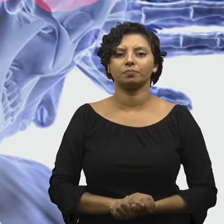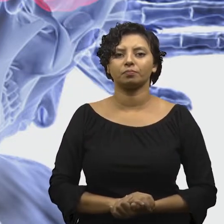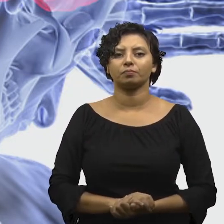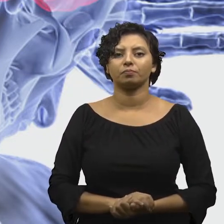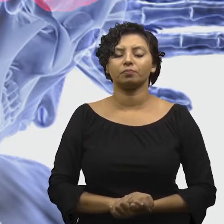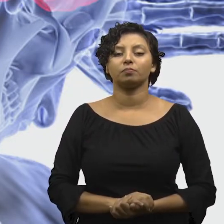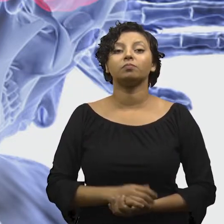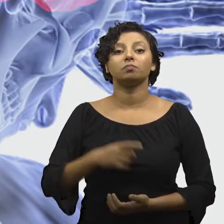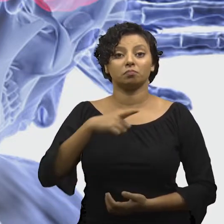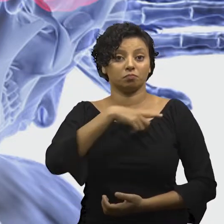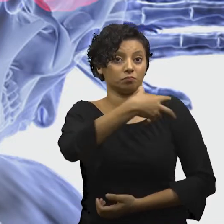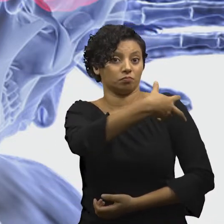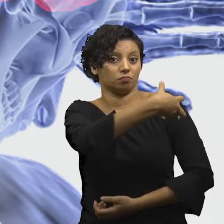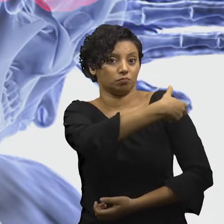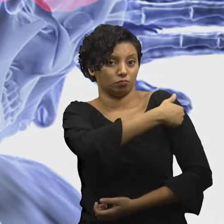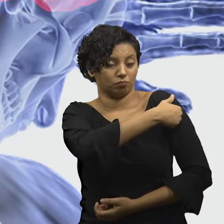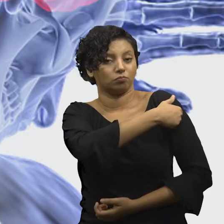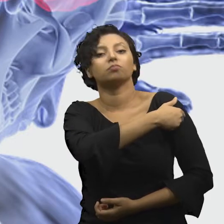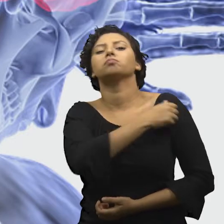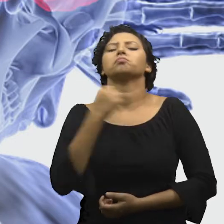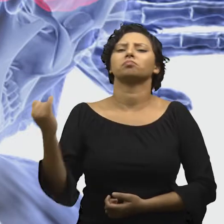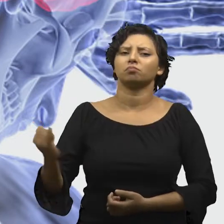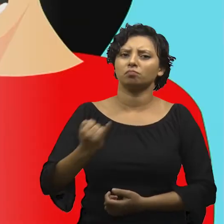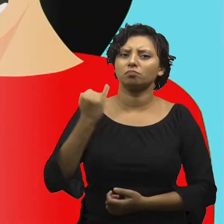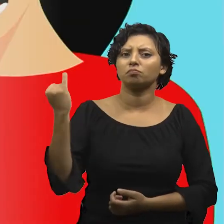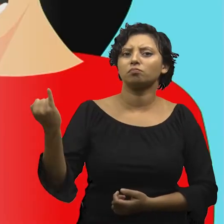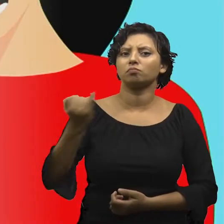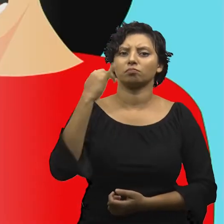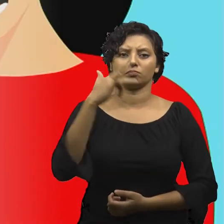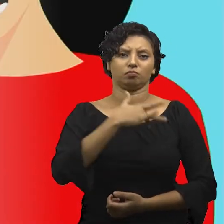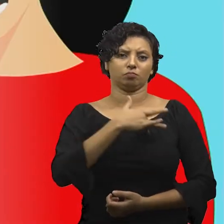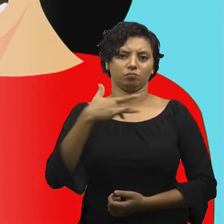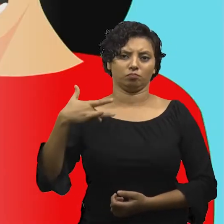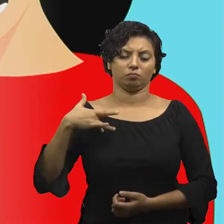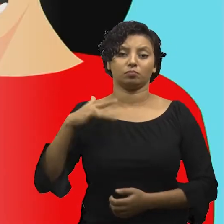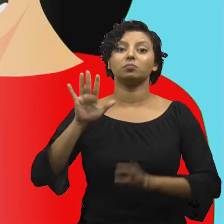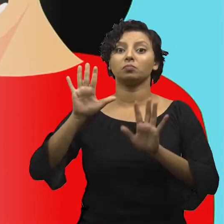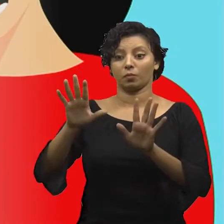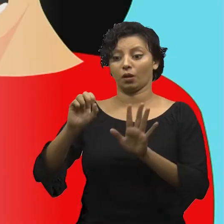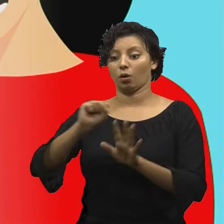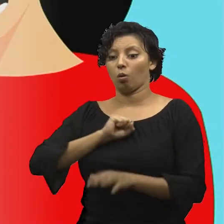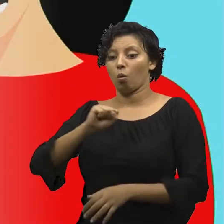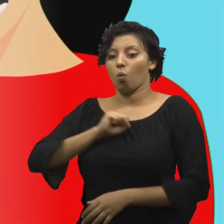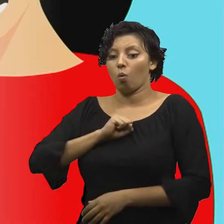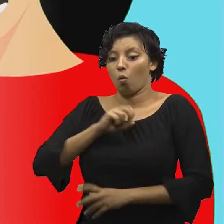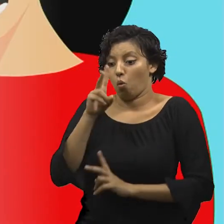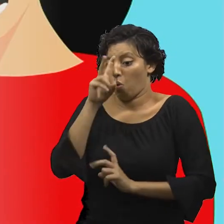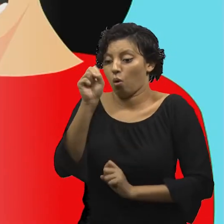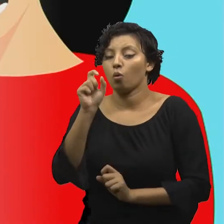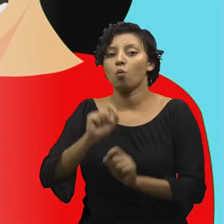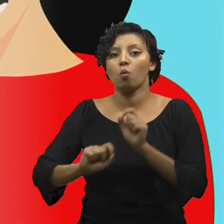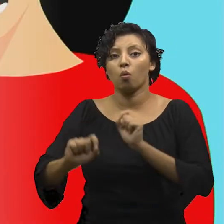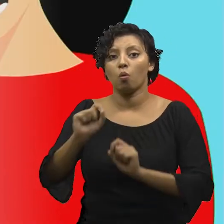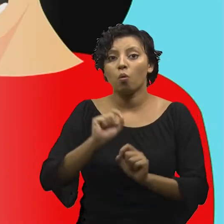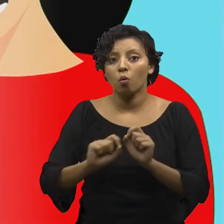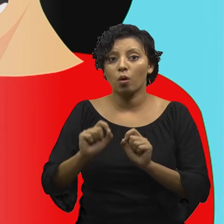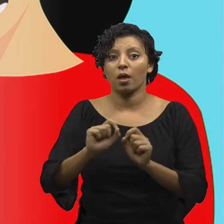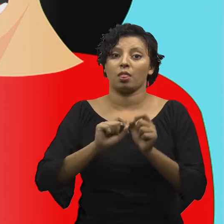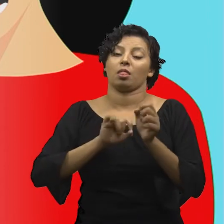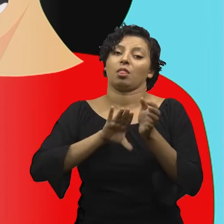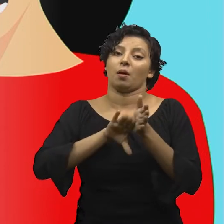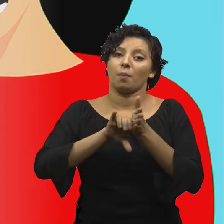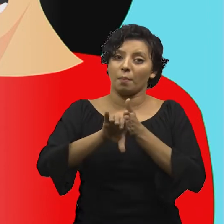em dia é muito importante para a saúde. Já a tuberculose é uma infecção causada pela bactéria